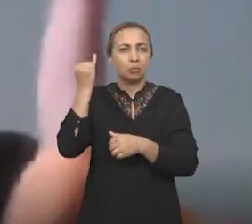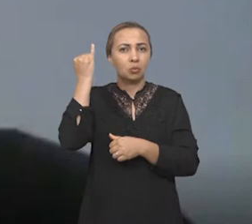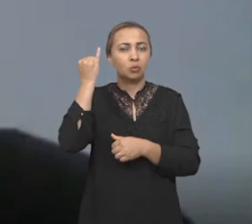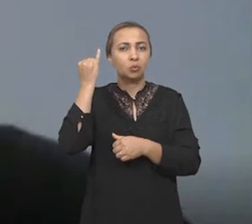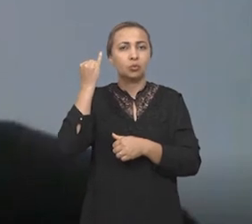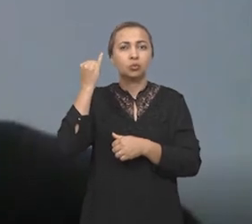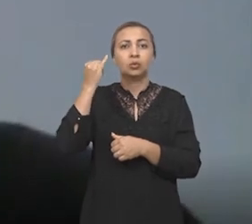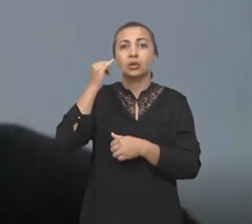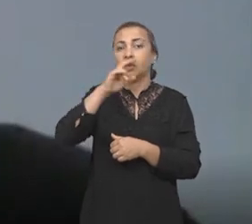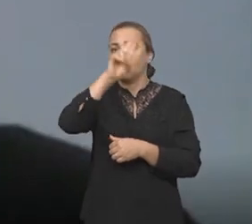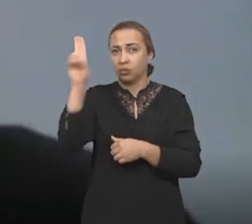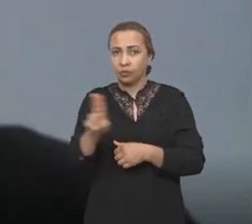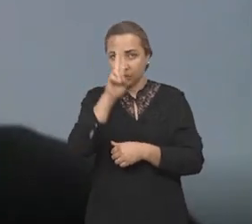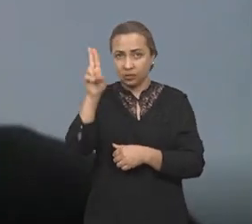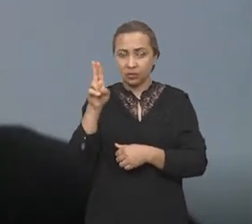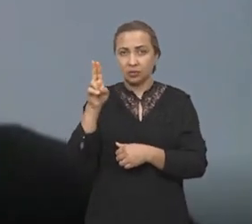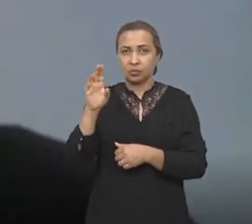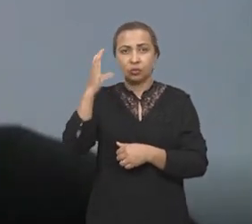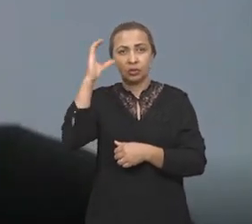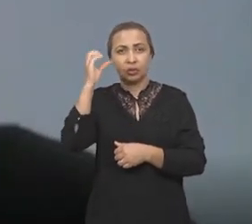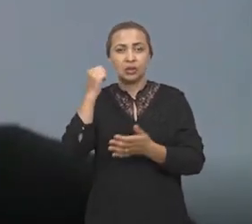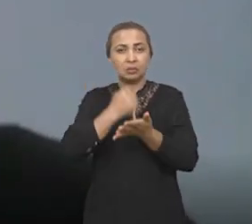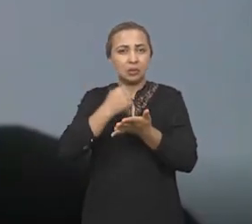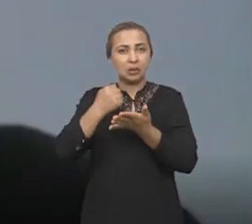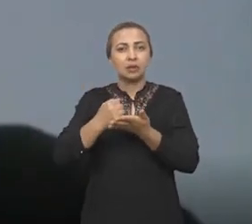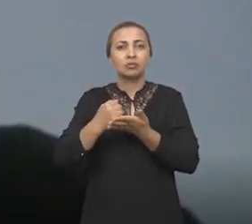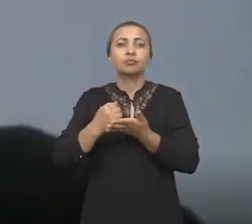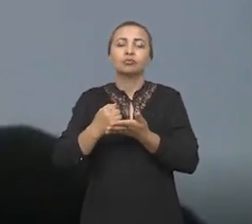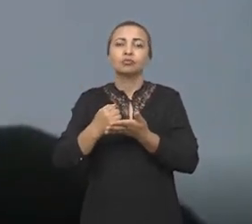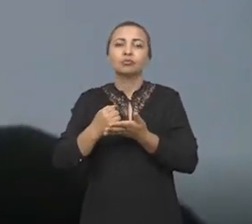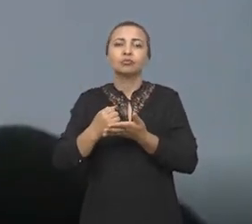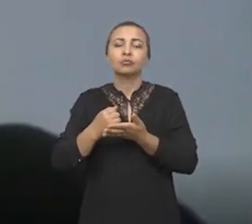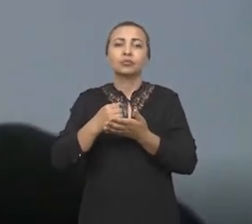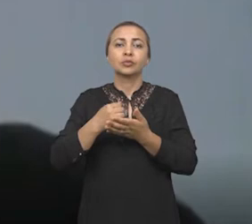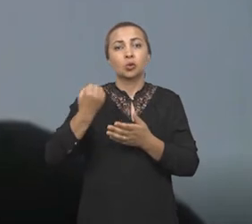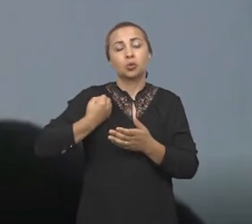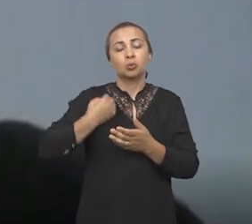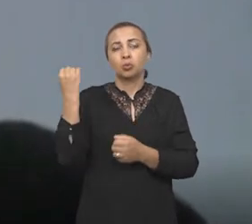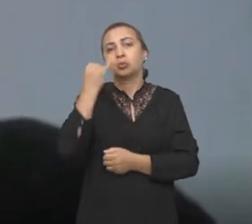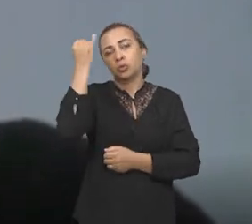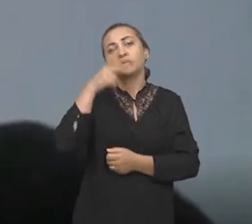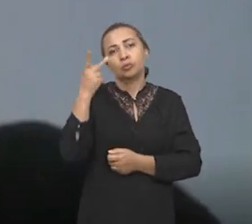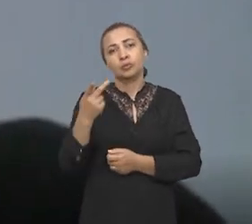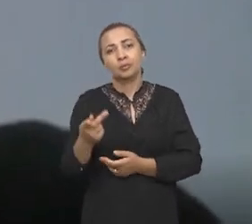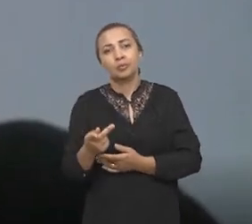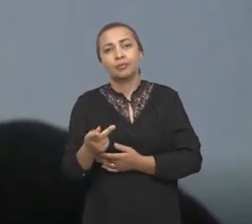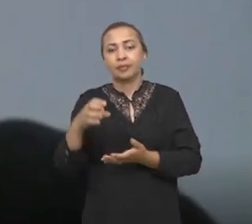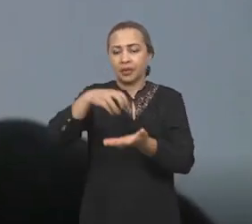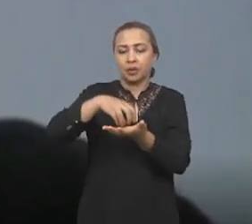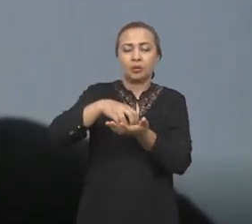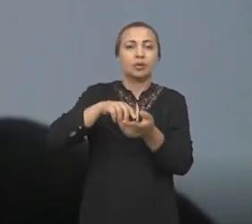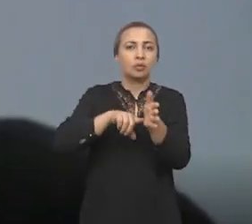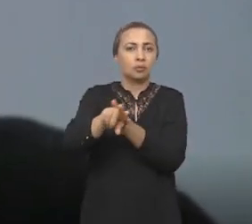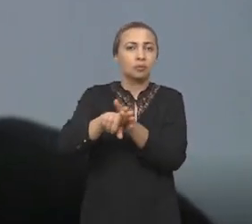principal universidade do Brasil, em termos de produção de ciência e de patentes, né, é um dado importante de se citar, e centro de